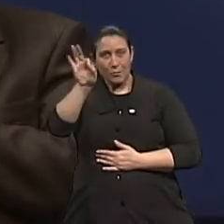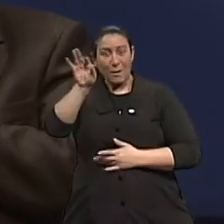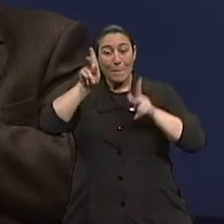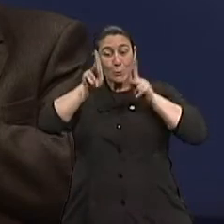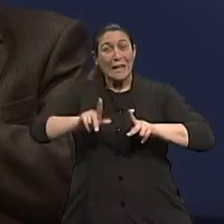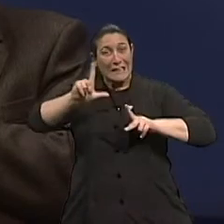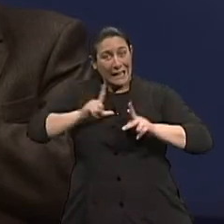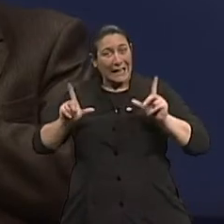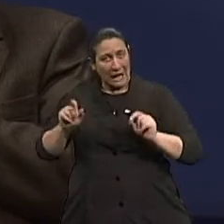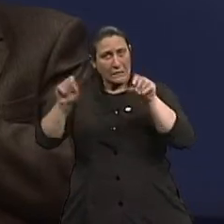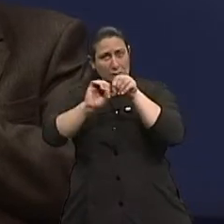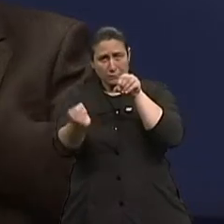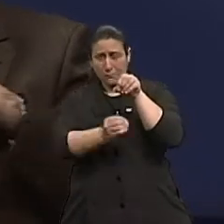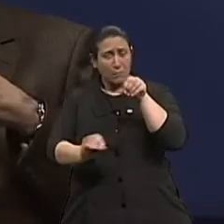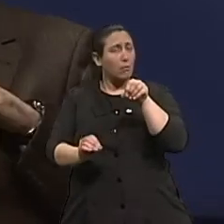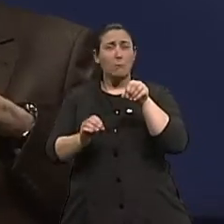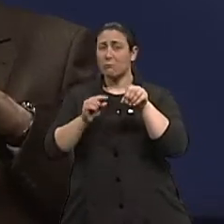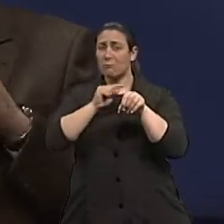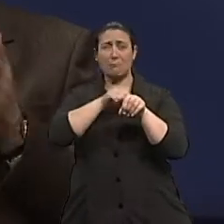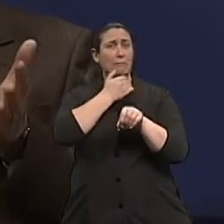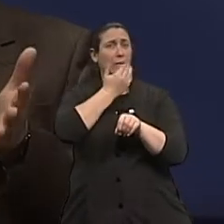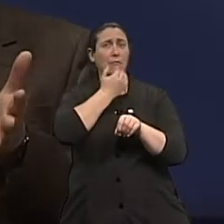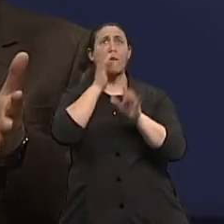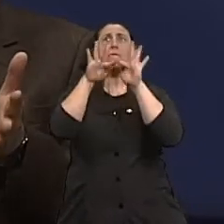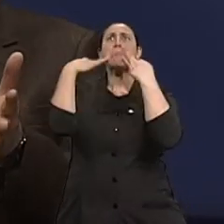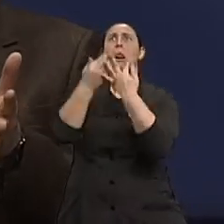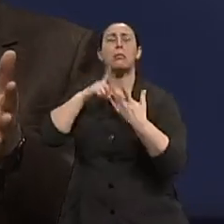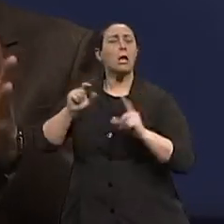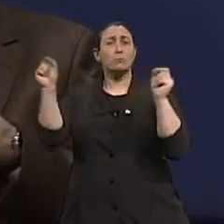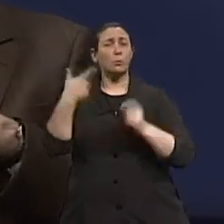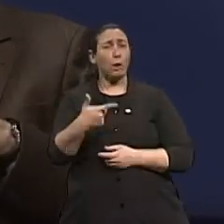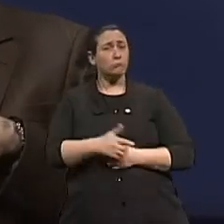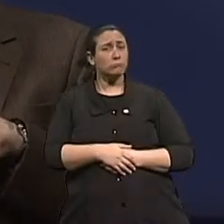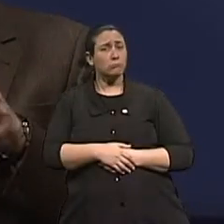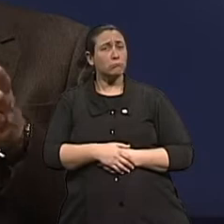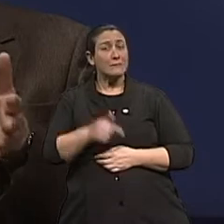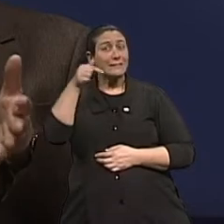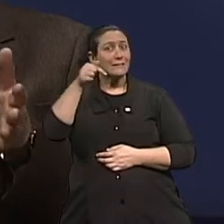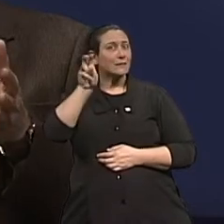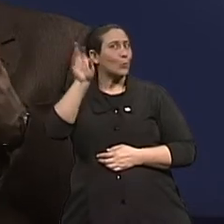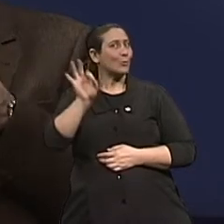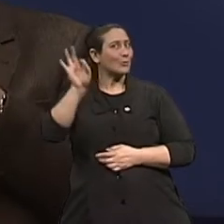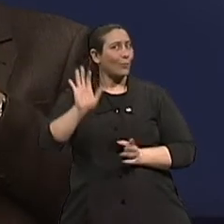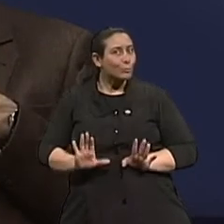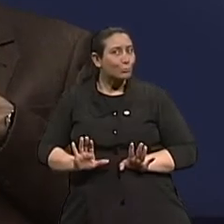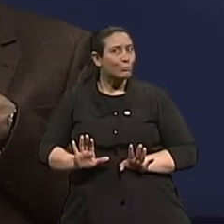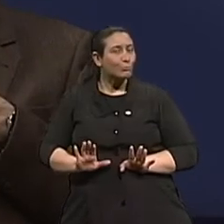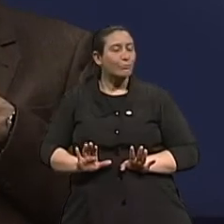pregressa. É bastante alto. Esse é o grupo maior de pacientes. 75%. Nos outros